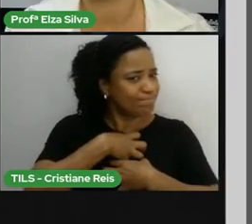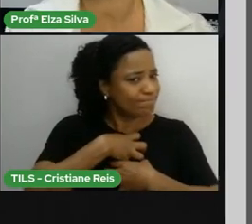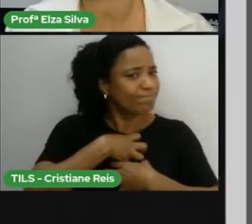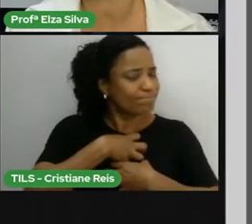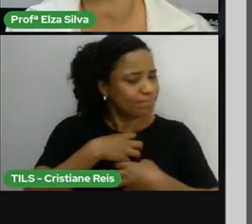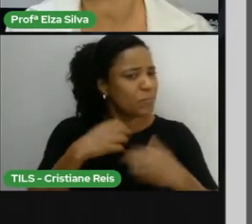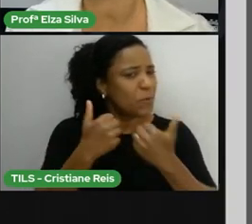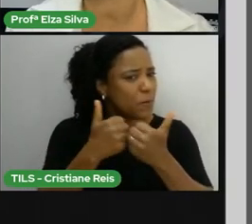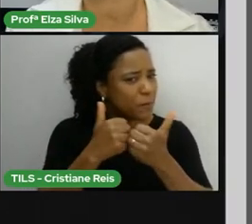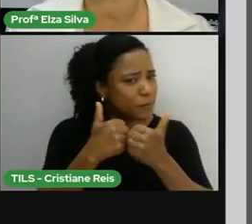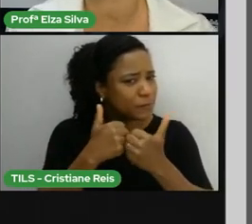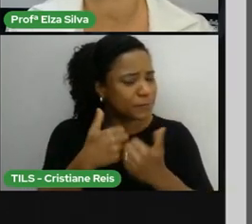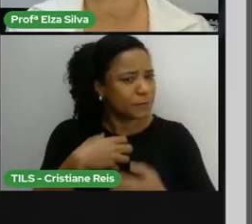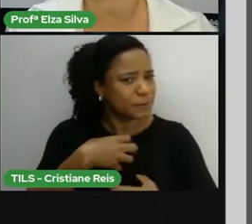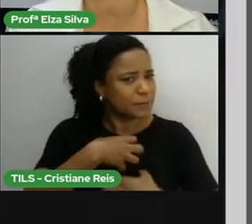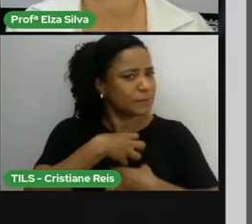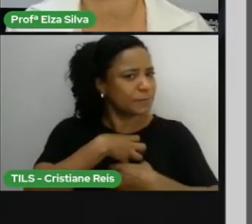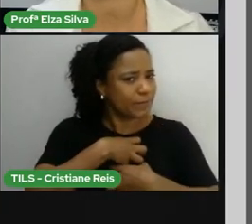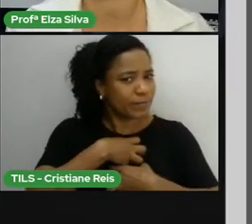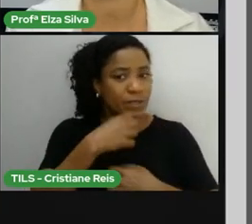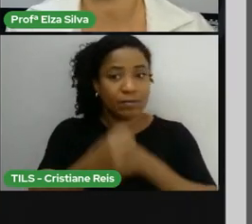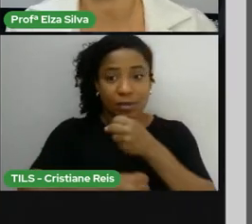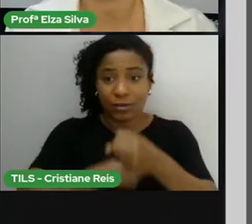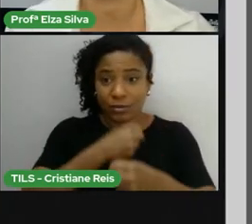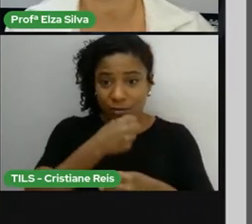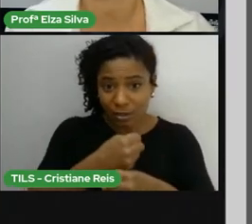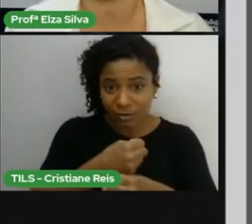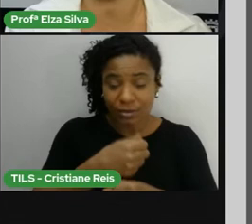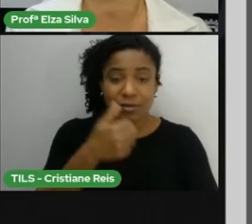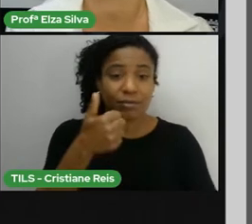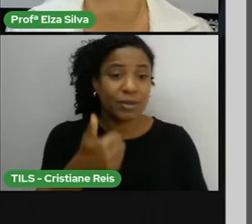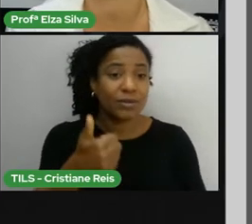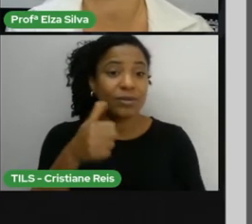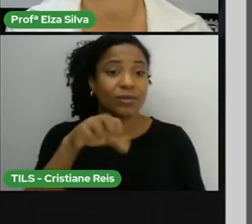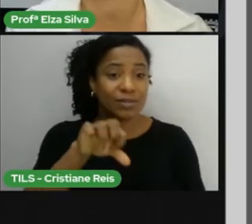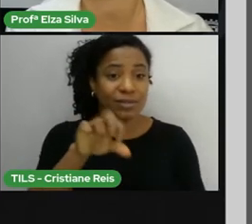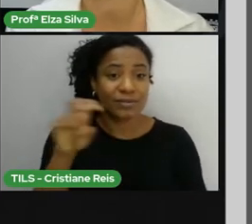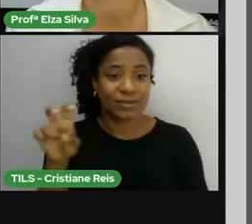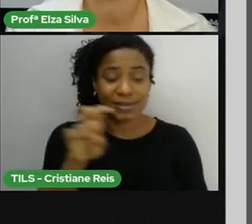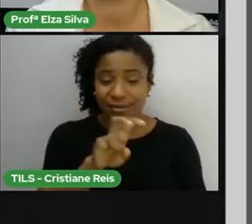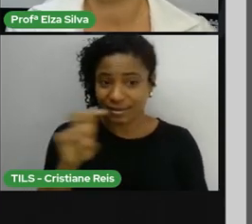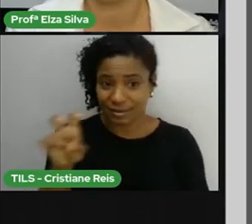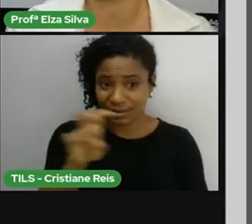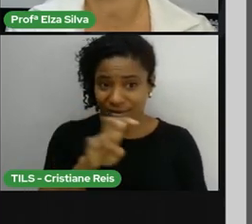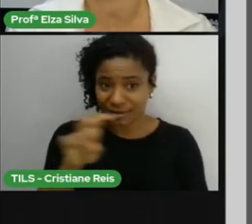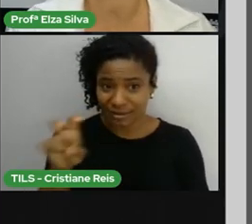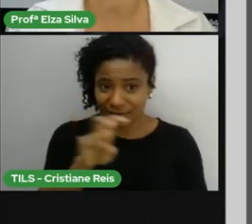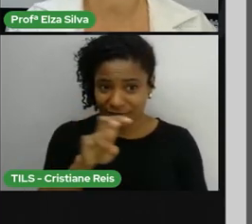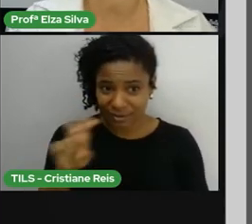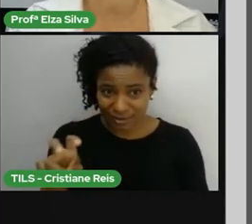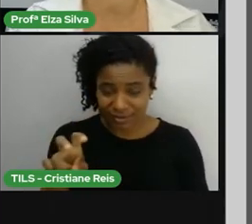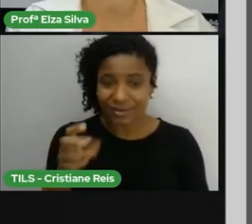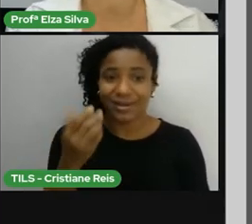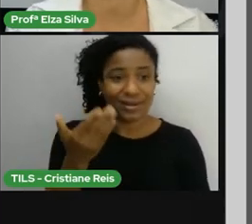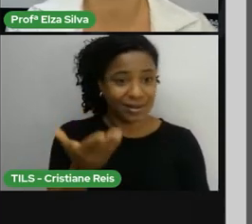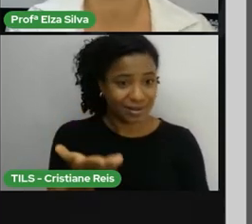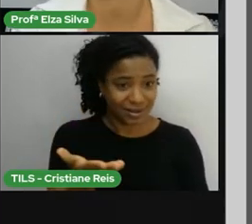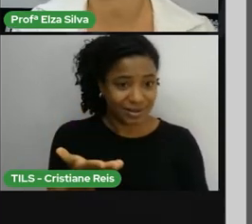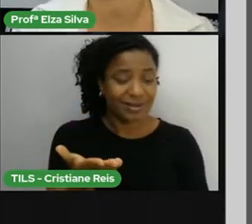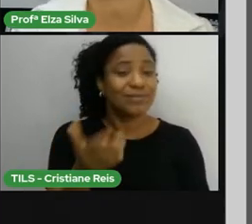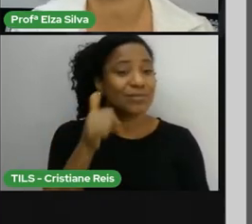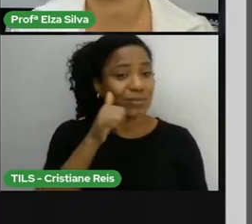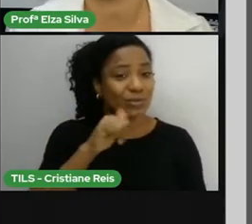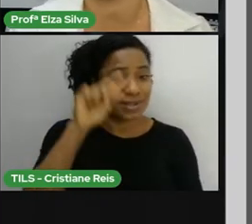Mas, em 1955, este ano marcante na vida dessa personalidade negra de